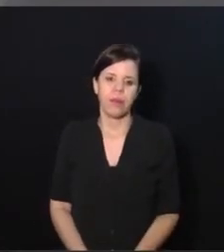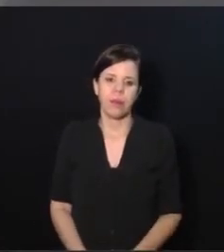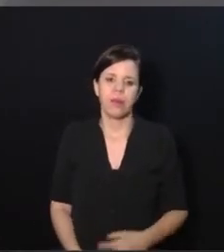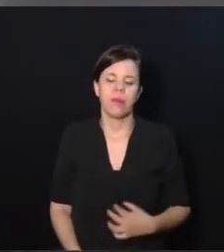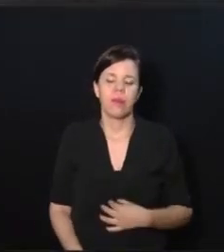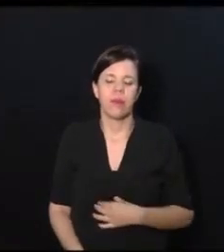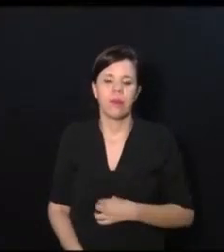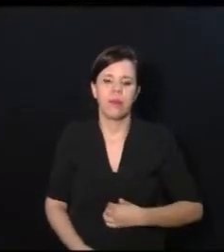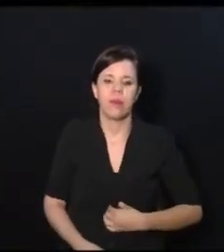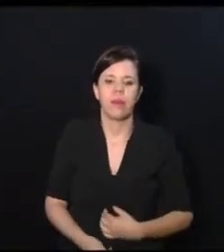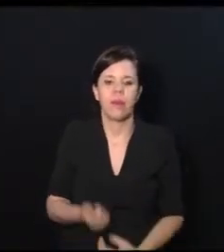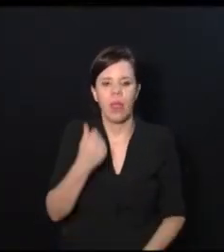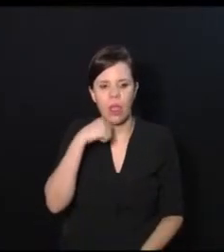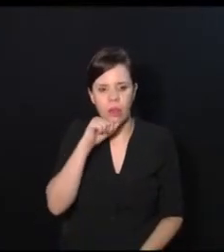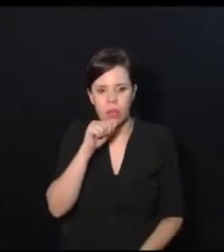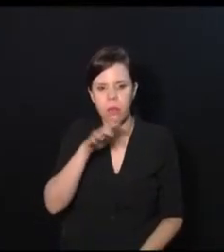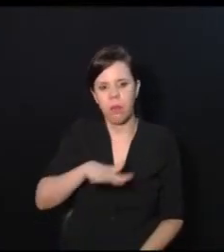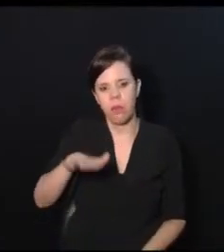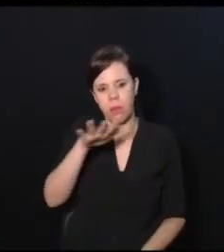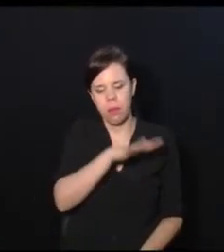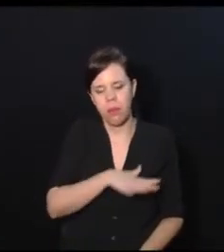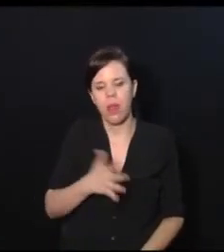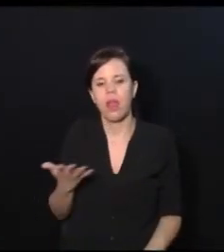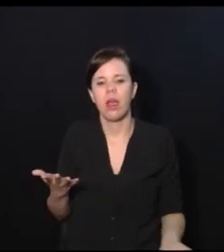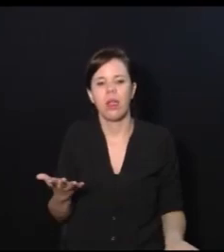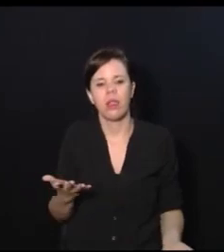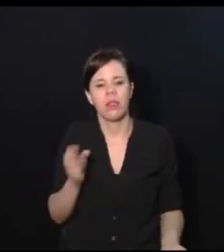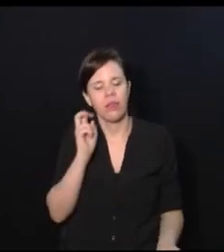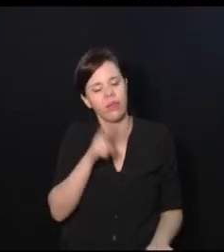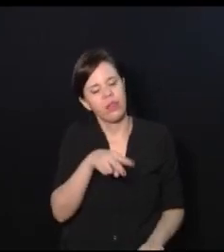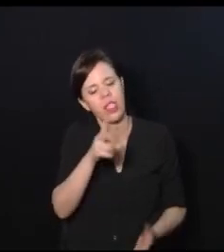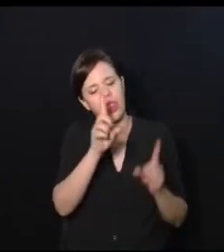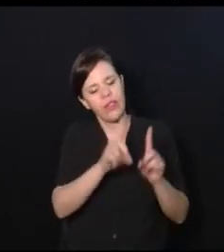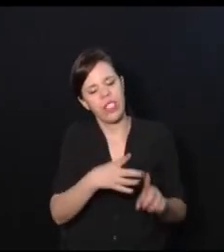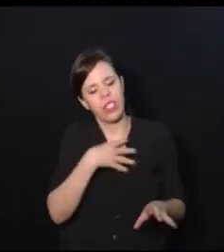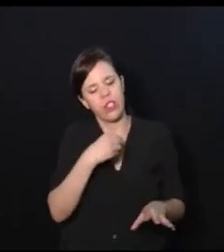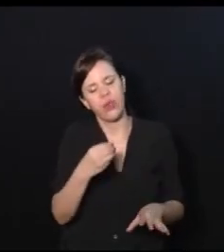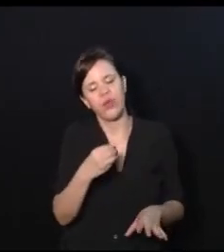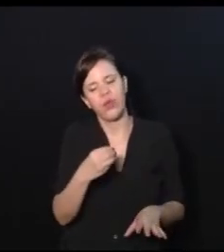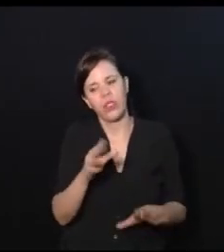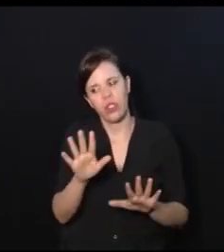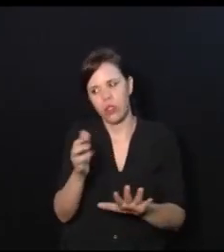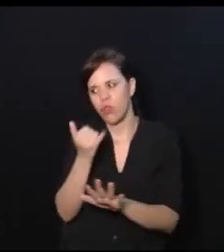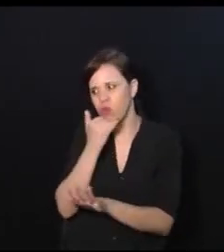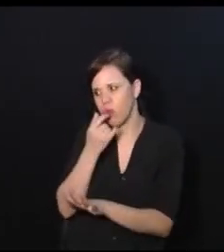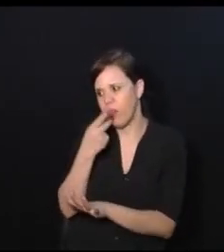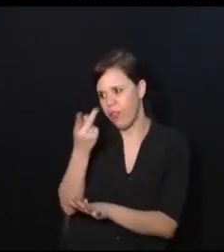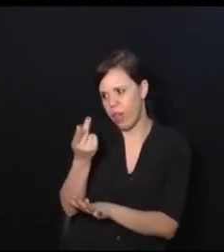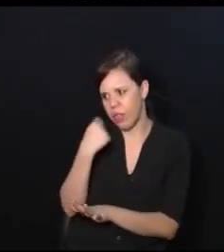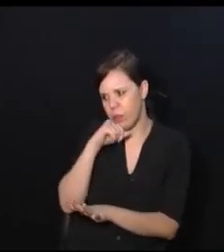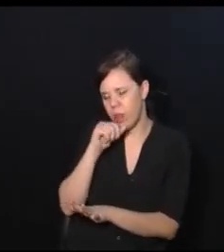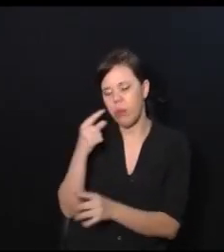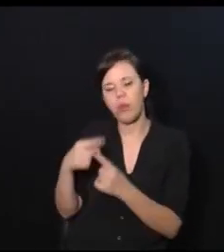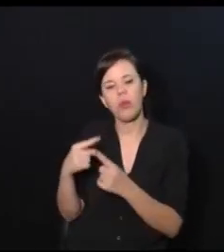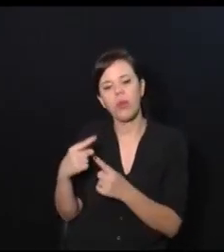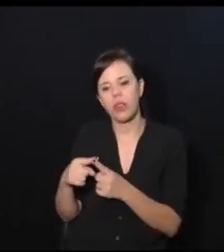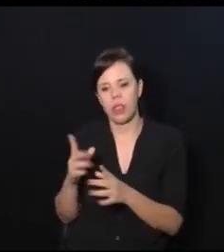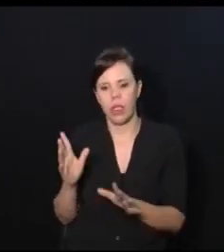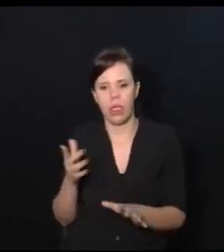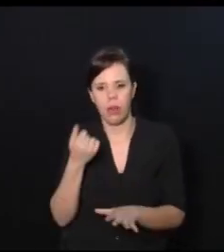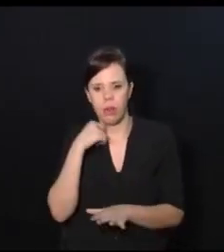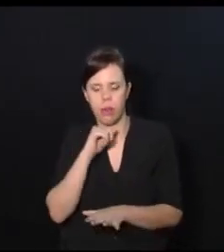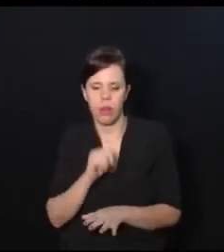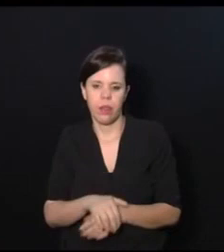as mães que usam deficiência do filho como fuga. Tem mães que deixam de ser... Gente, desculpa eu estar falando da mãe, mas você sabe por que eu estou falando da mãe?